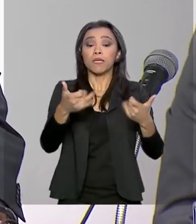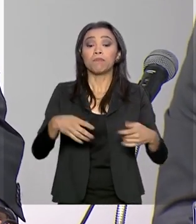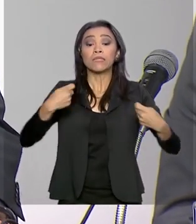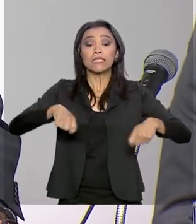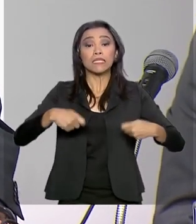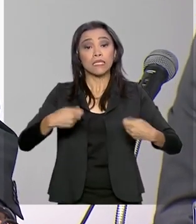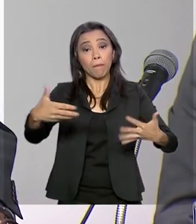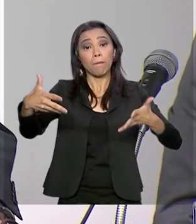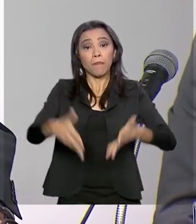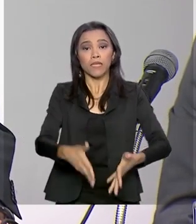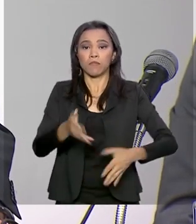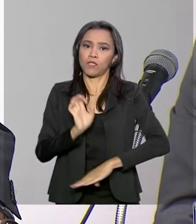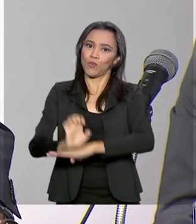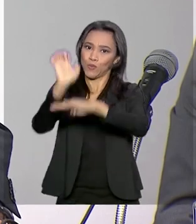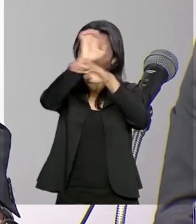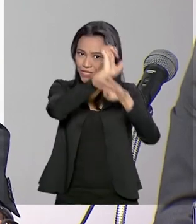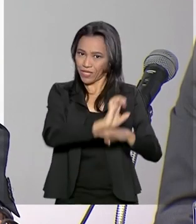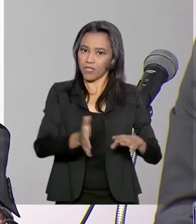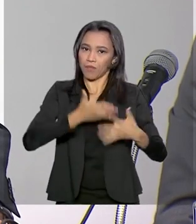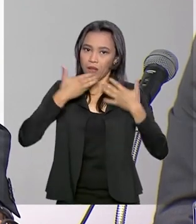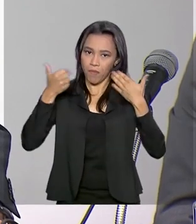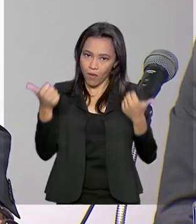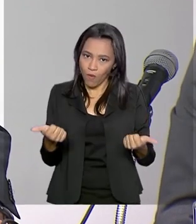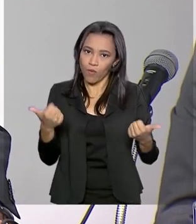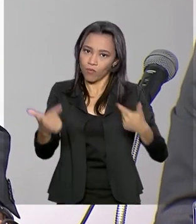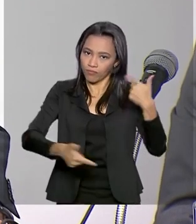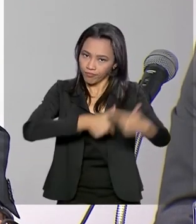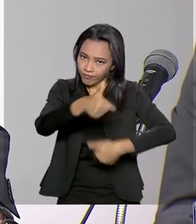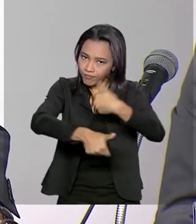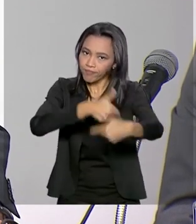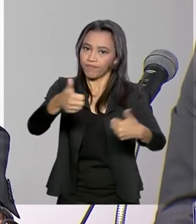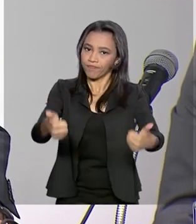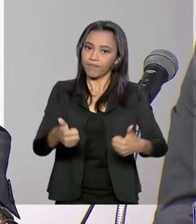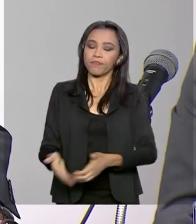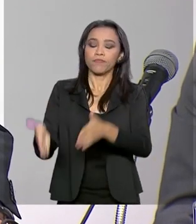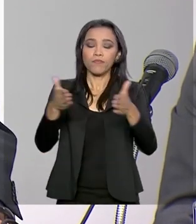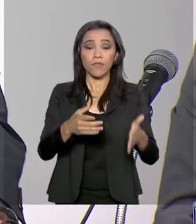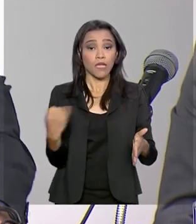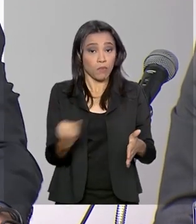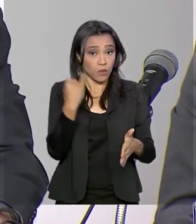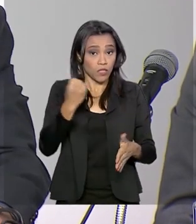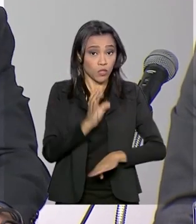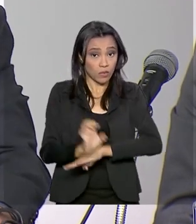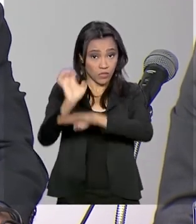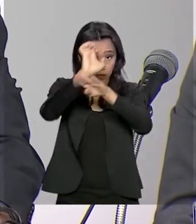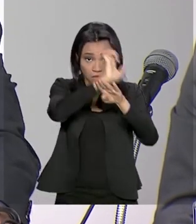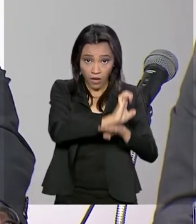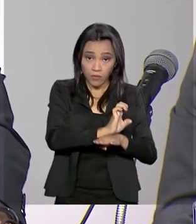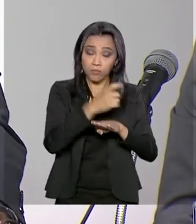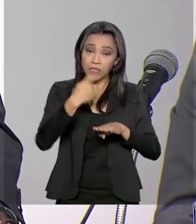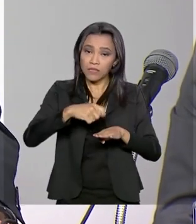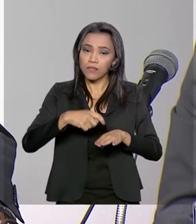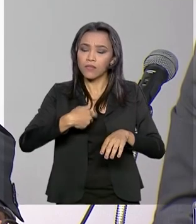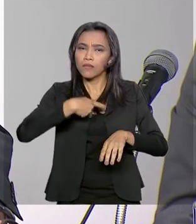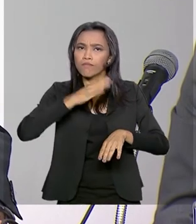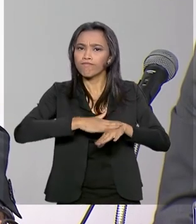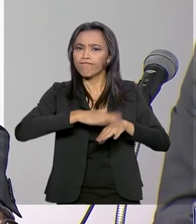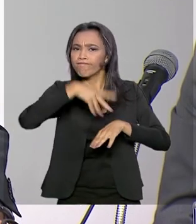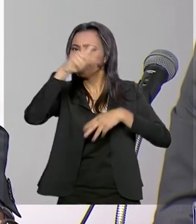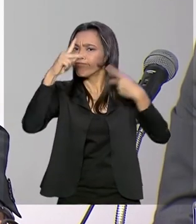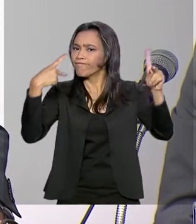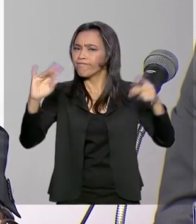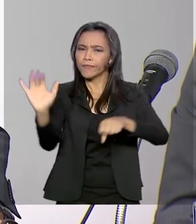dos estados para que se torne mais efetivo. É preciso que os estados-membros desenvolvam melhores mecanismos de